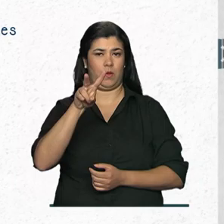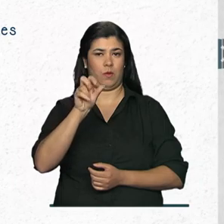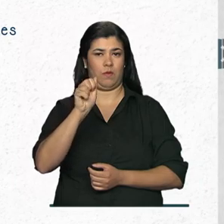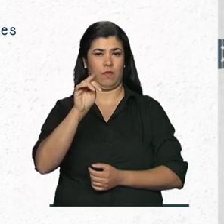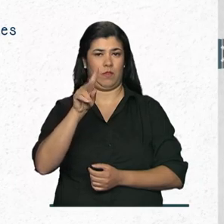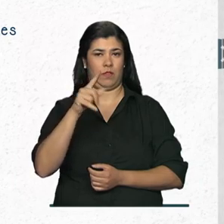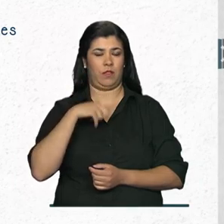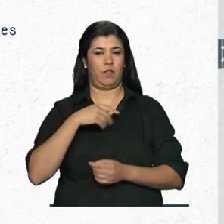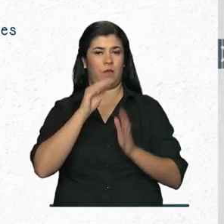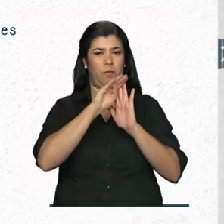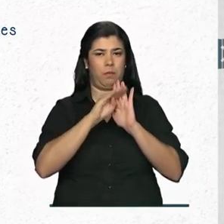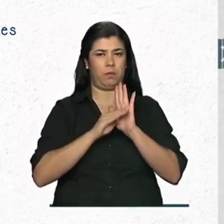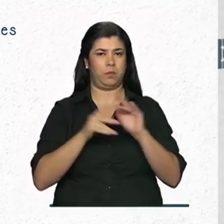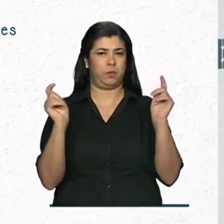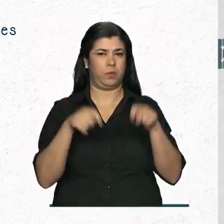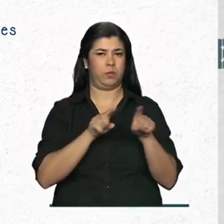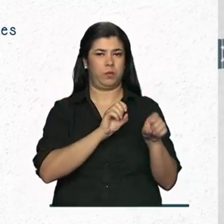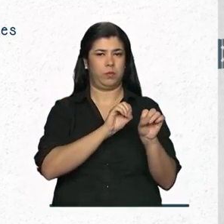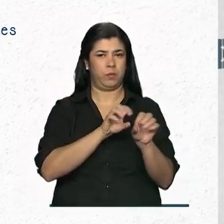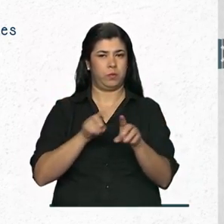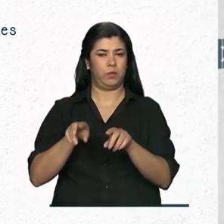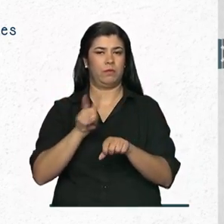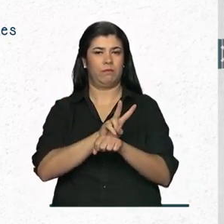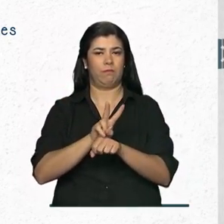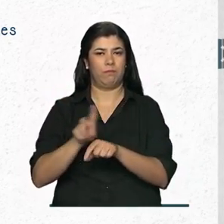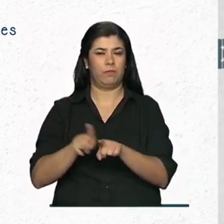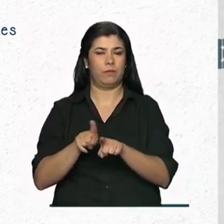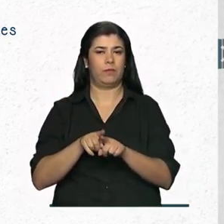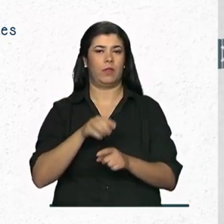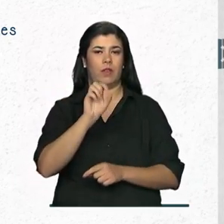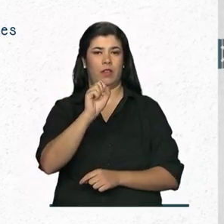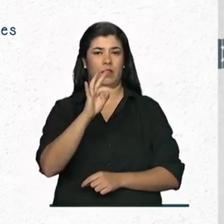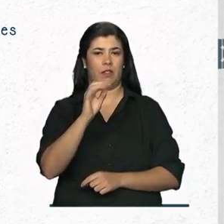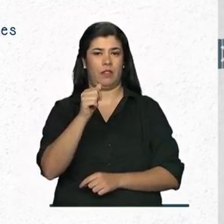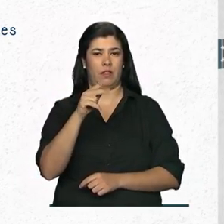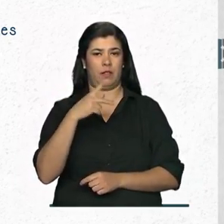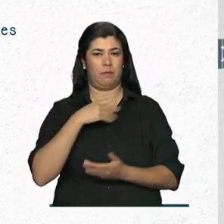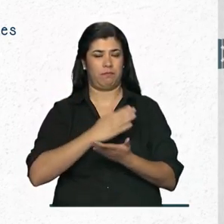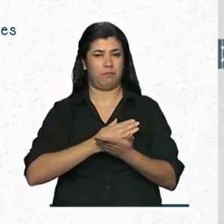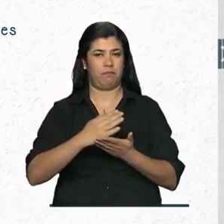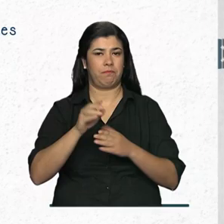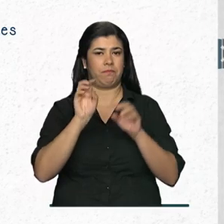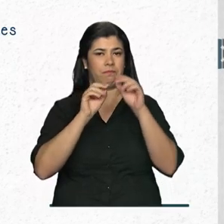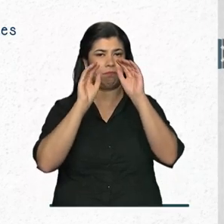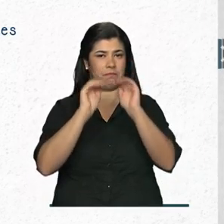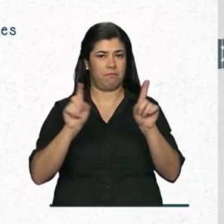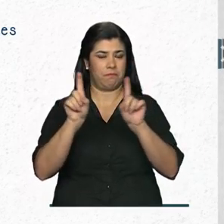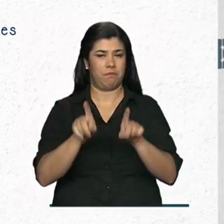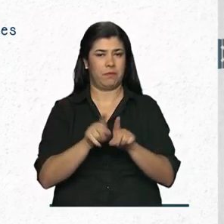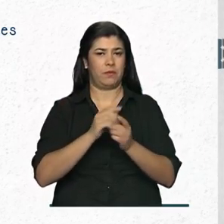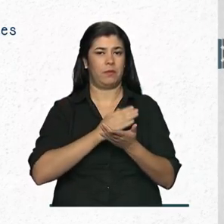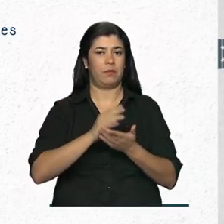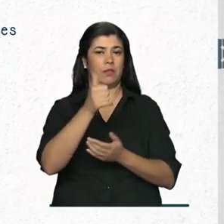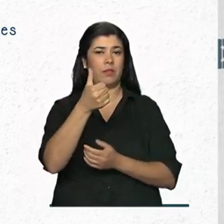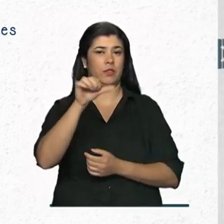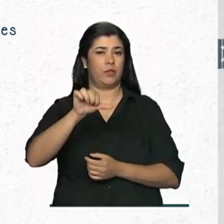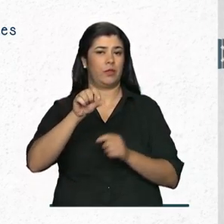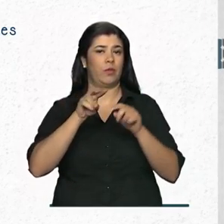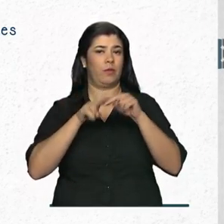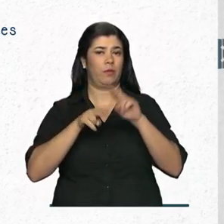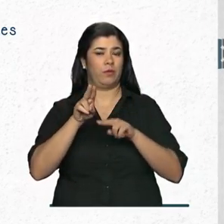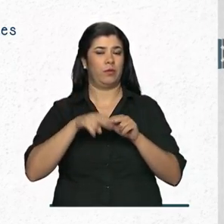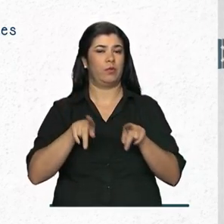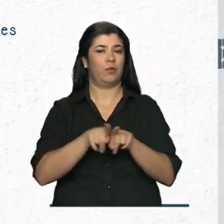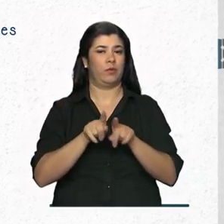programa de capacitação, mentoria e conexão para startups do país. A primeira etapa vai até o dia 19 de junho.